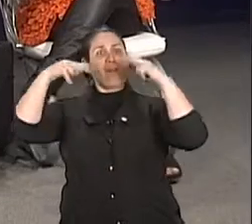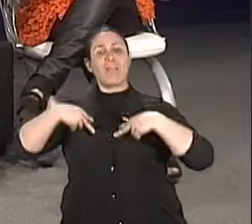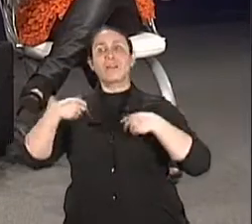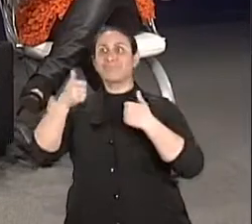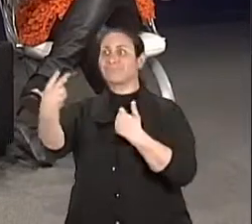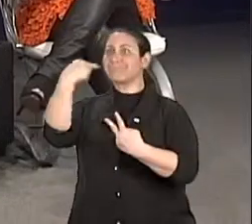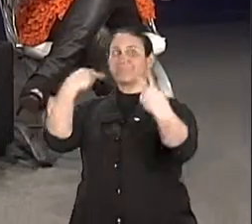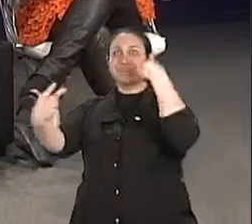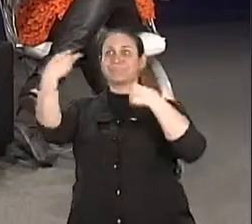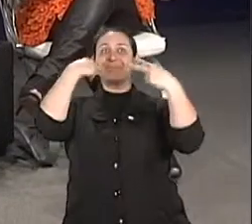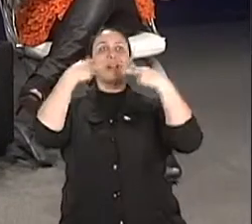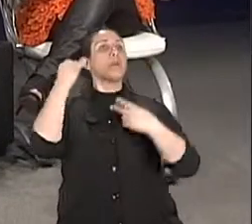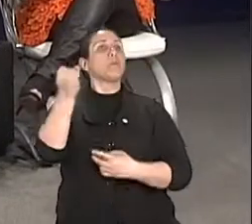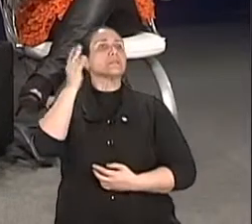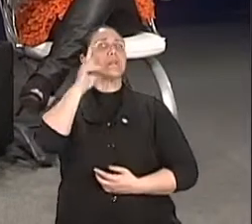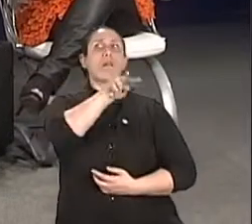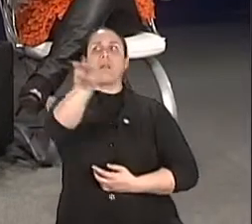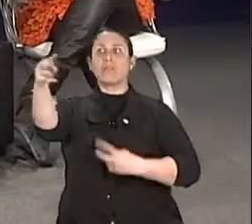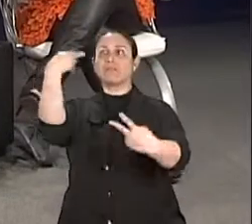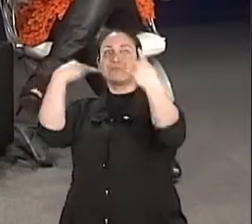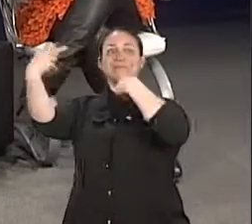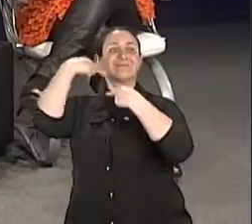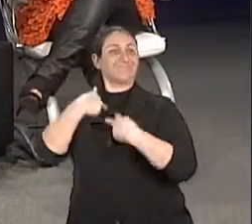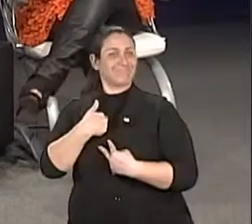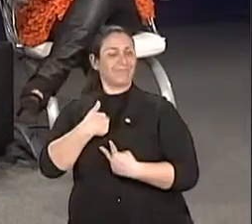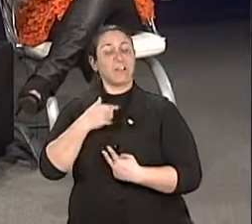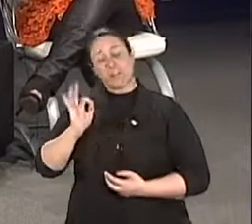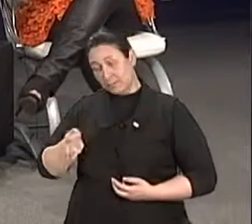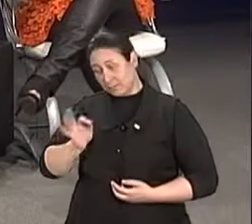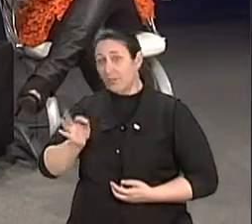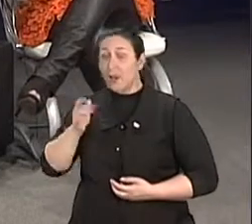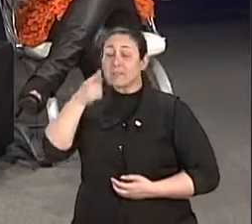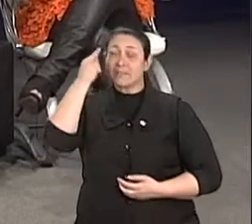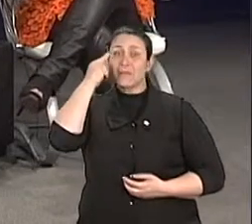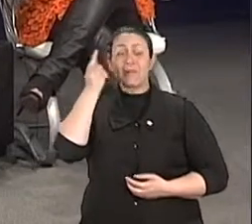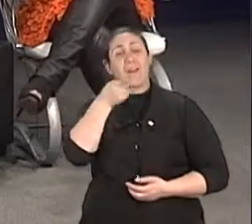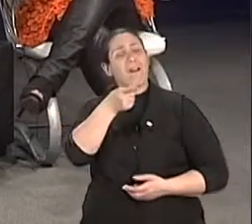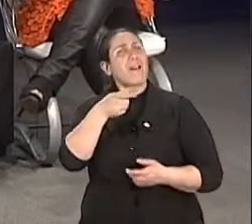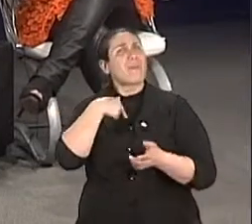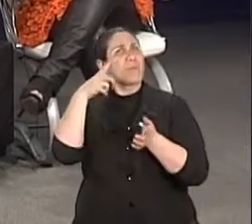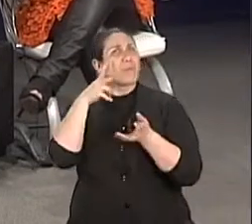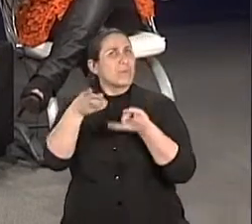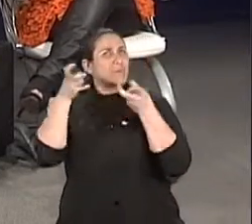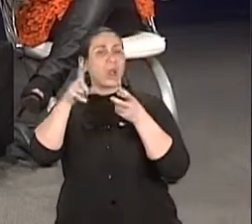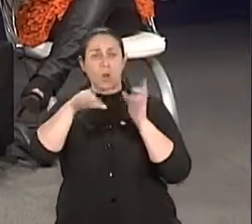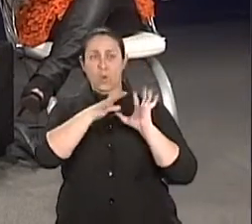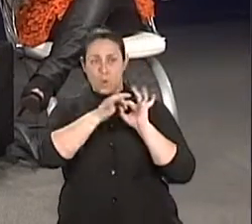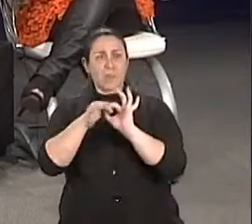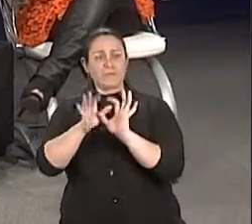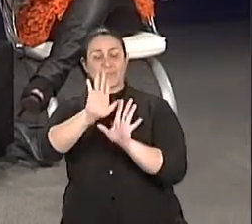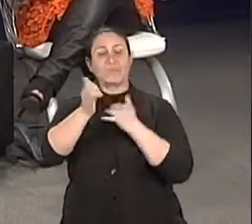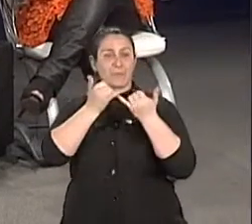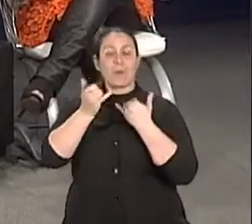afastamento, né? E depois dos 50, isso fica mais difícil? Porque aí, se eu for caracterizar esse contexto, né? É o homem